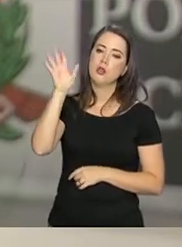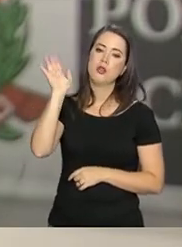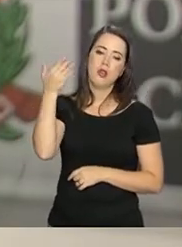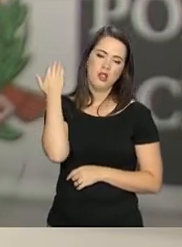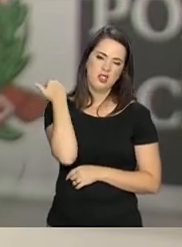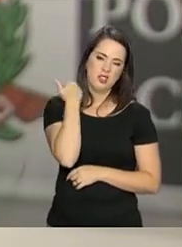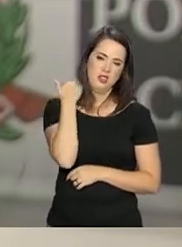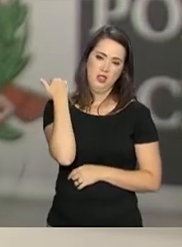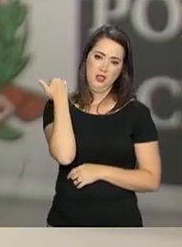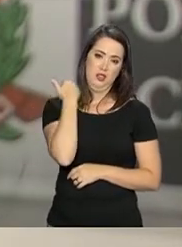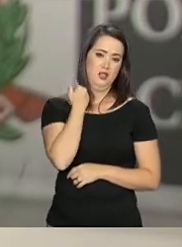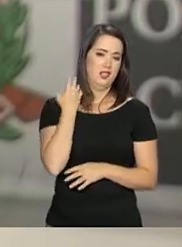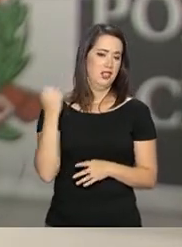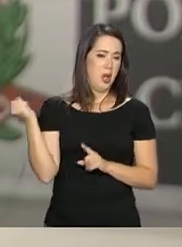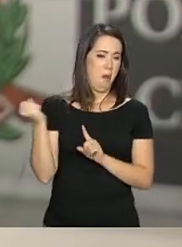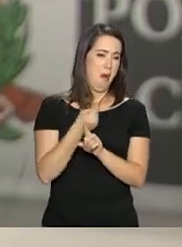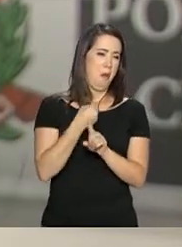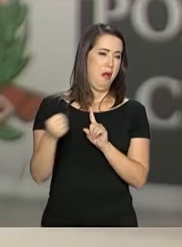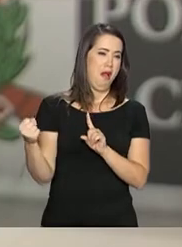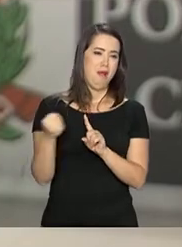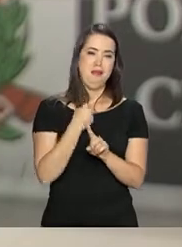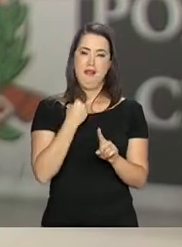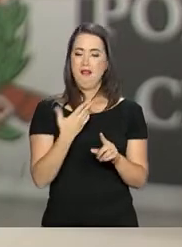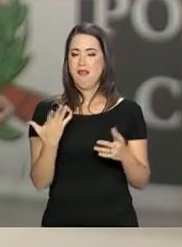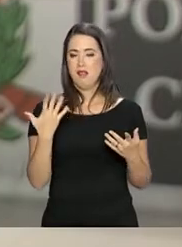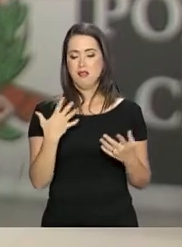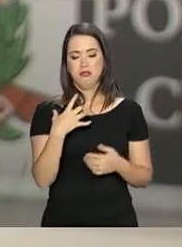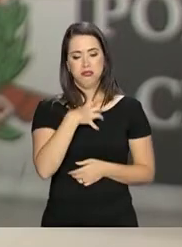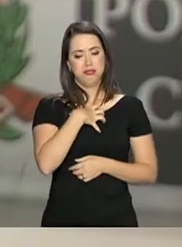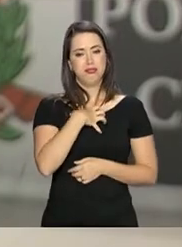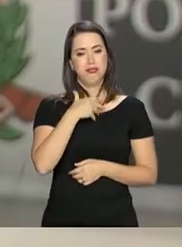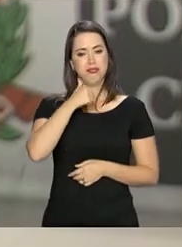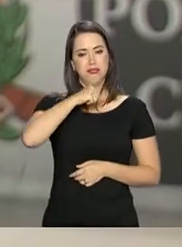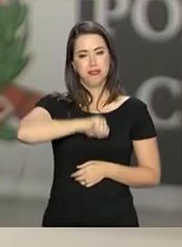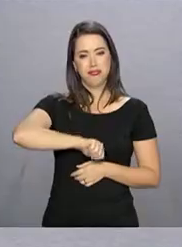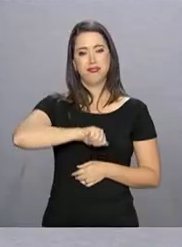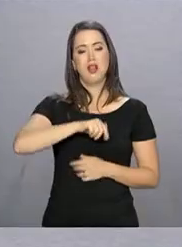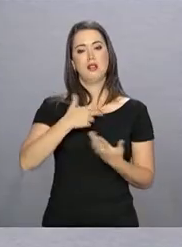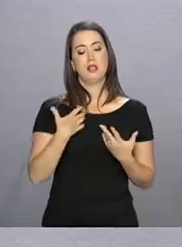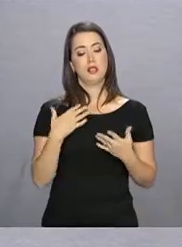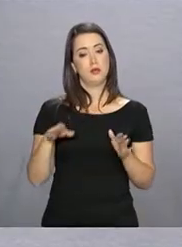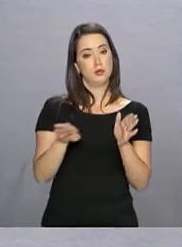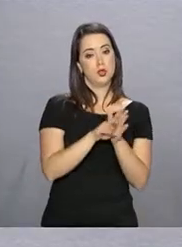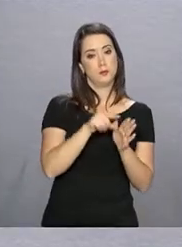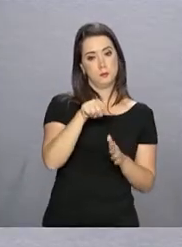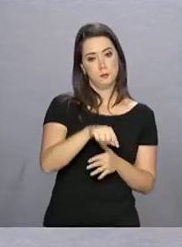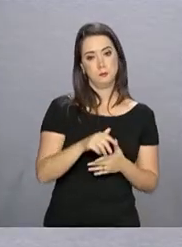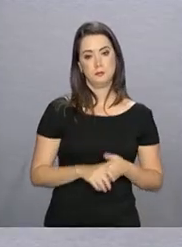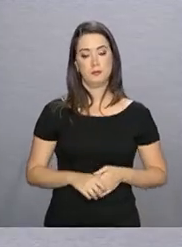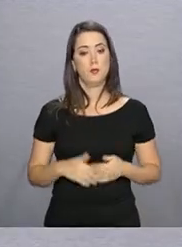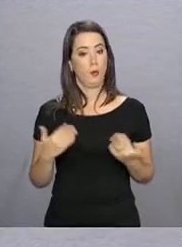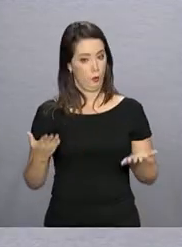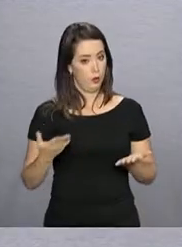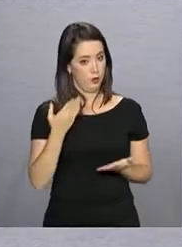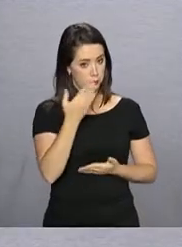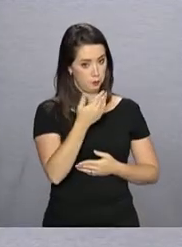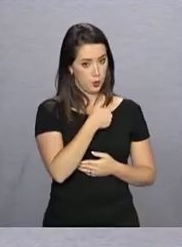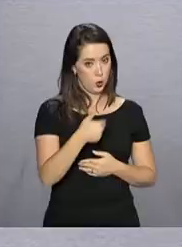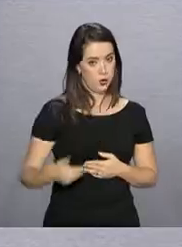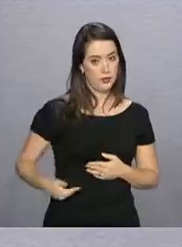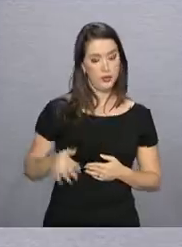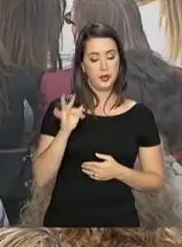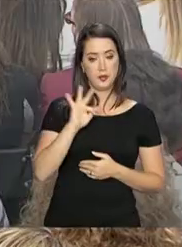ou foi agredida, está mais machucada. E aí a pessoa acaba vindo. O governo federal tem adotado medidas para